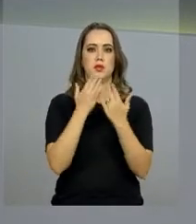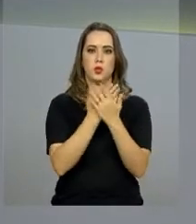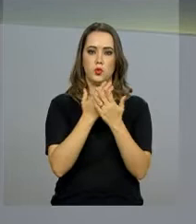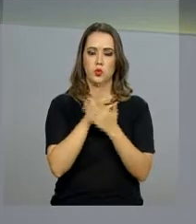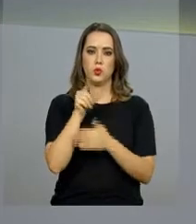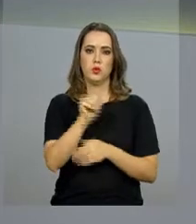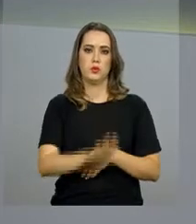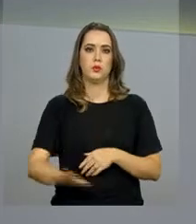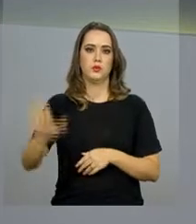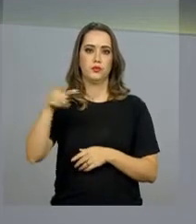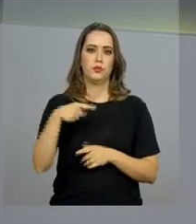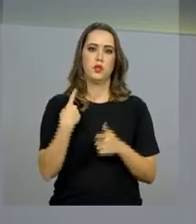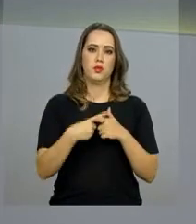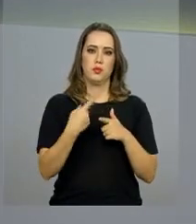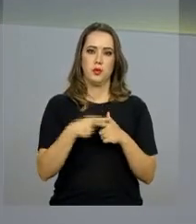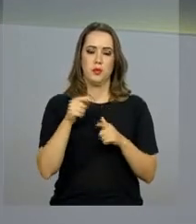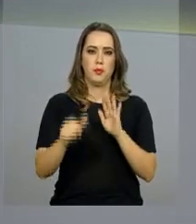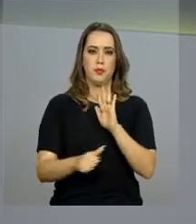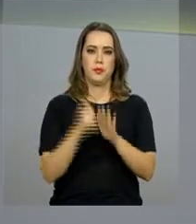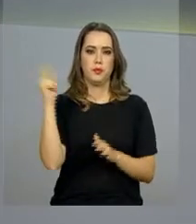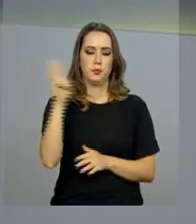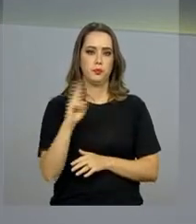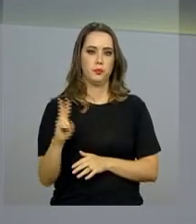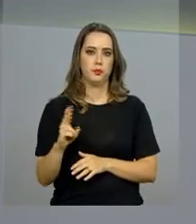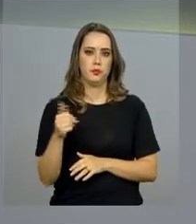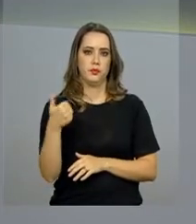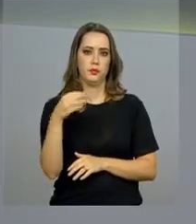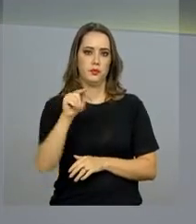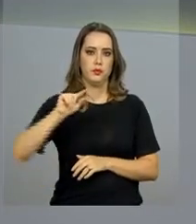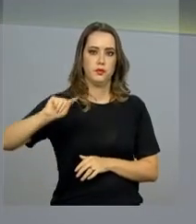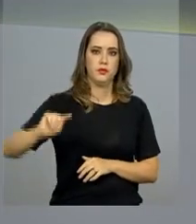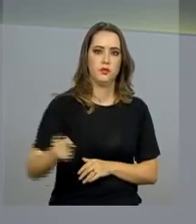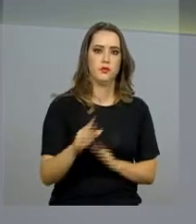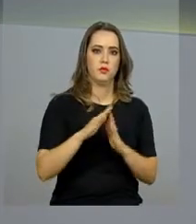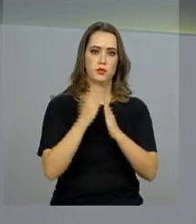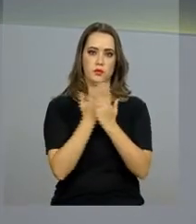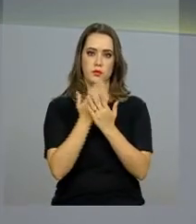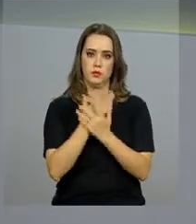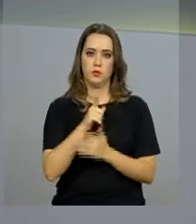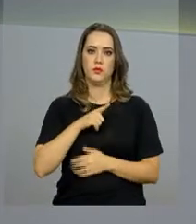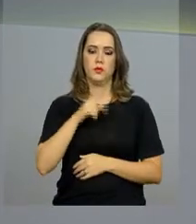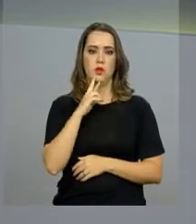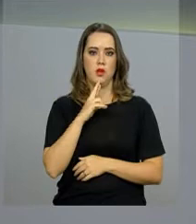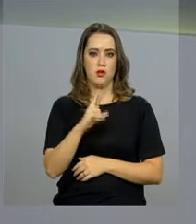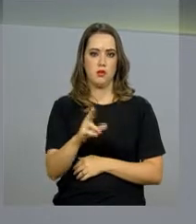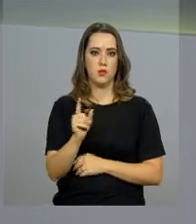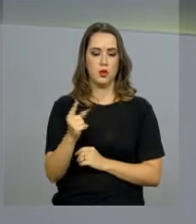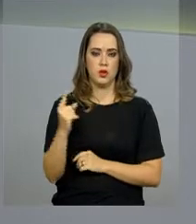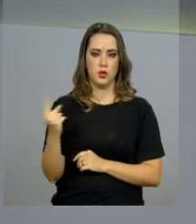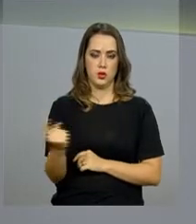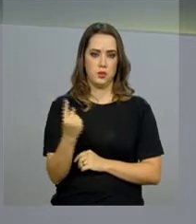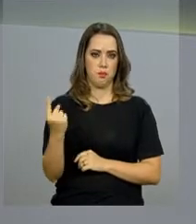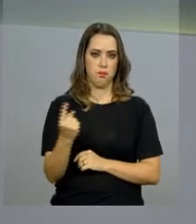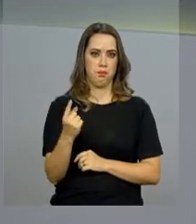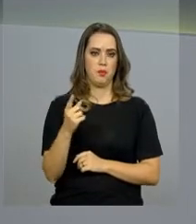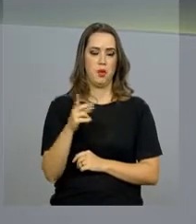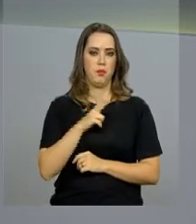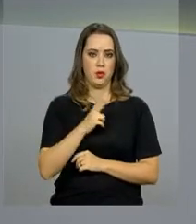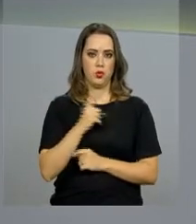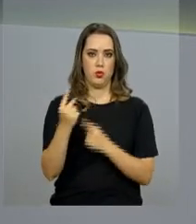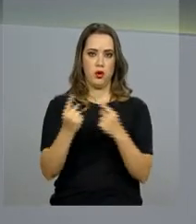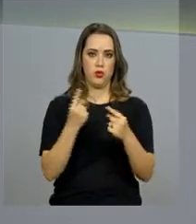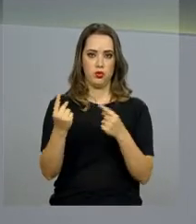escolas em todo o Brasil e o fato de que, pela primeira vez, quase 10 mil escolas terão resultados individuais.